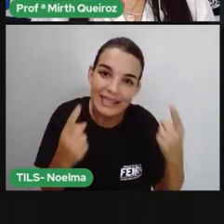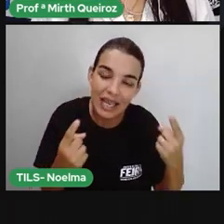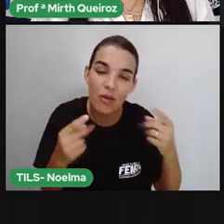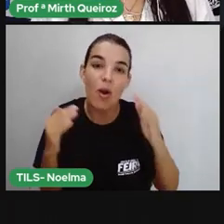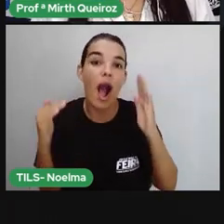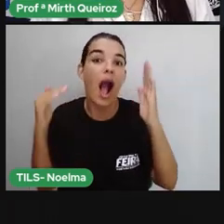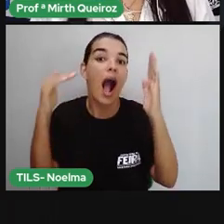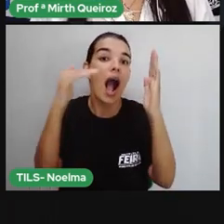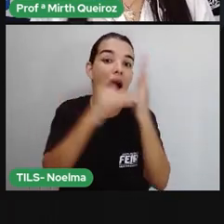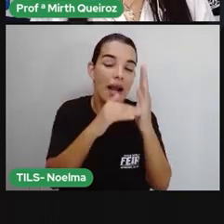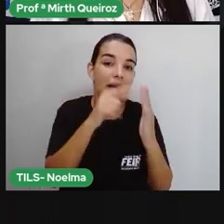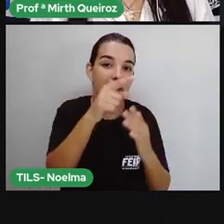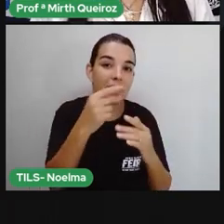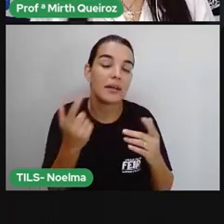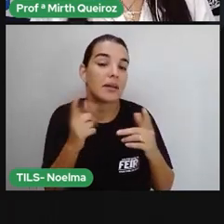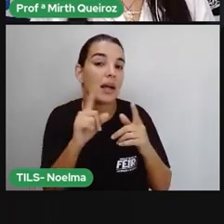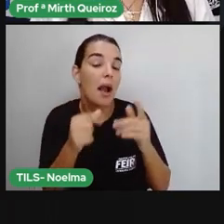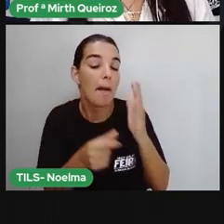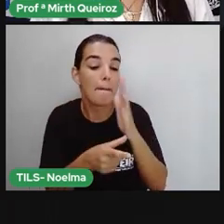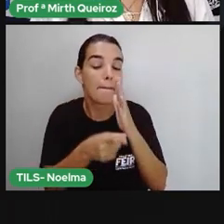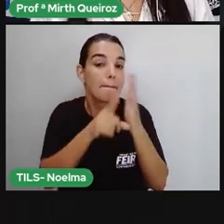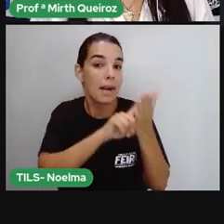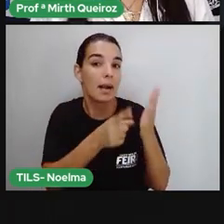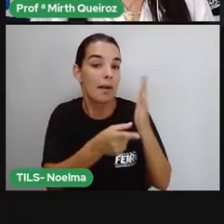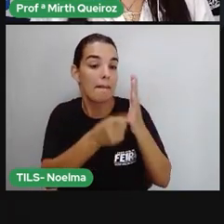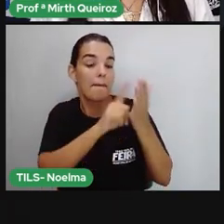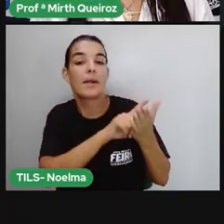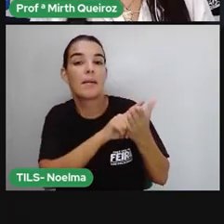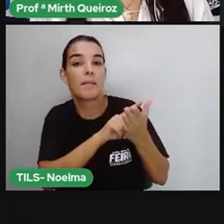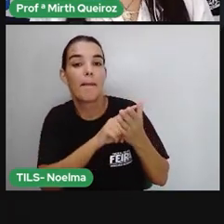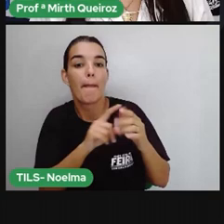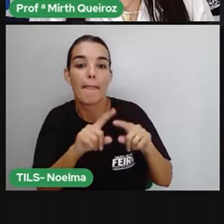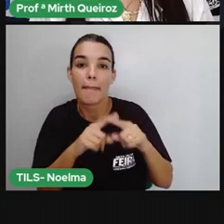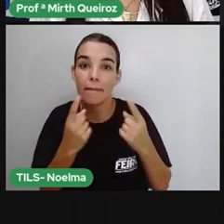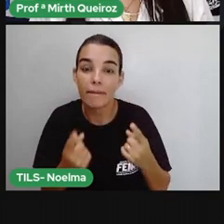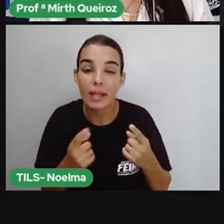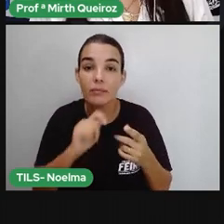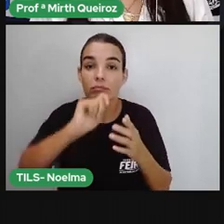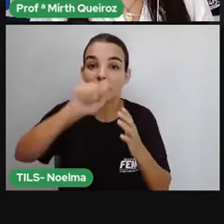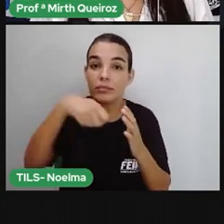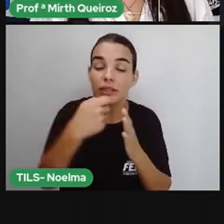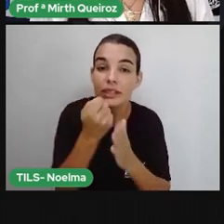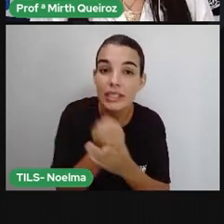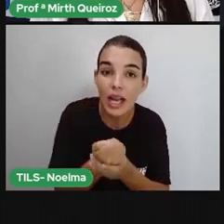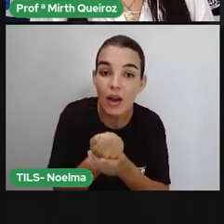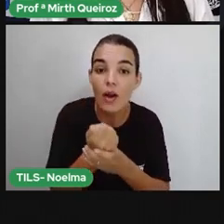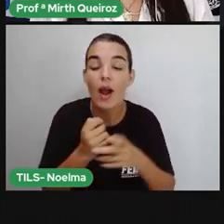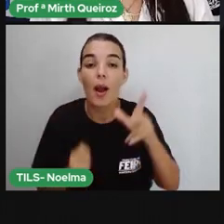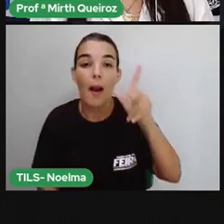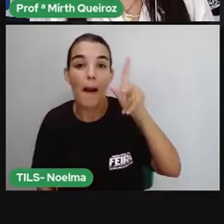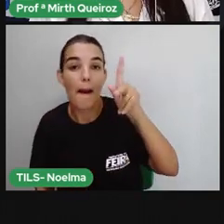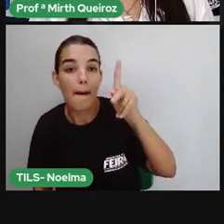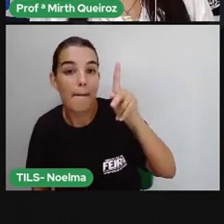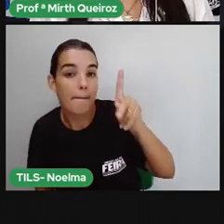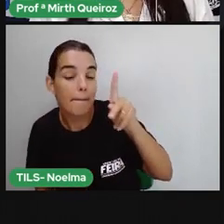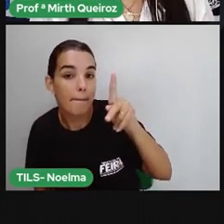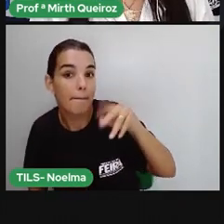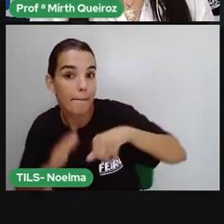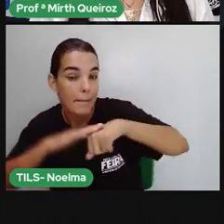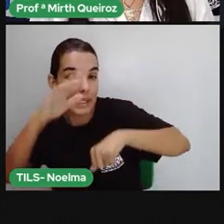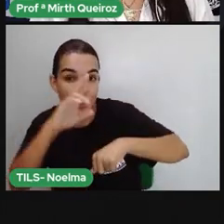Lâmpada. A sílaba de maior intensidade é o lã. A sílaba mais forte é o lã. Então, se a sílaba